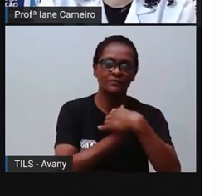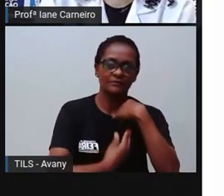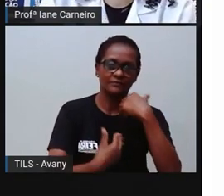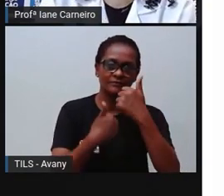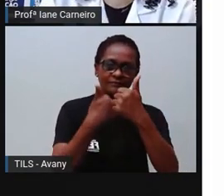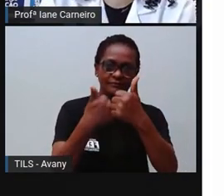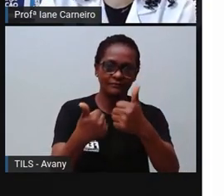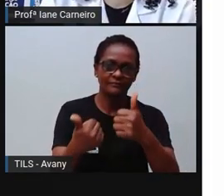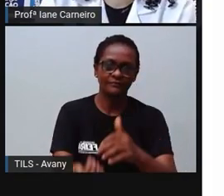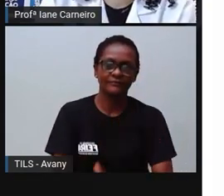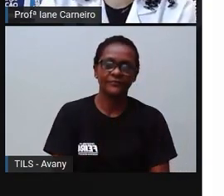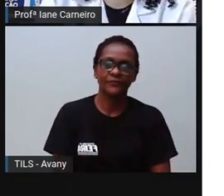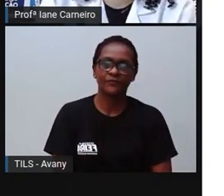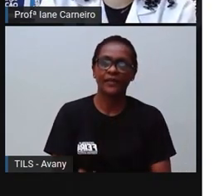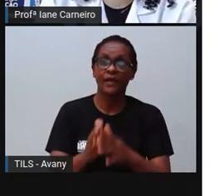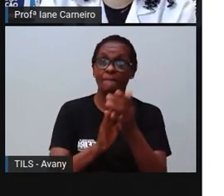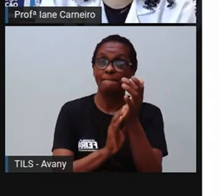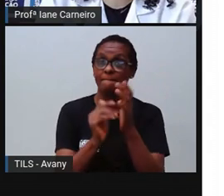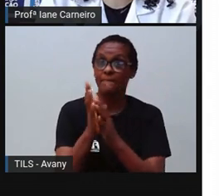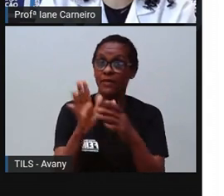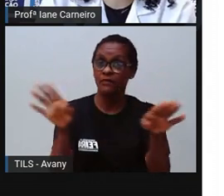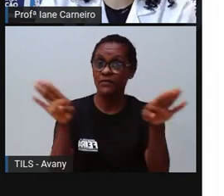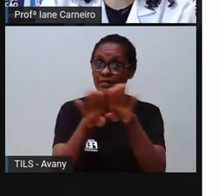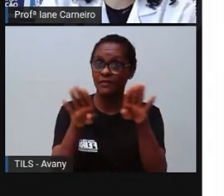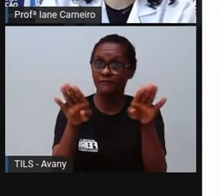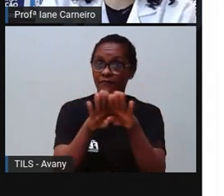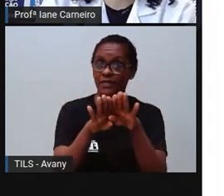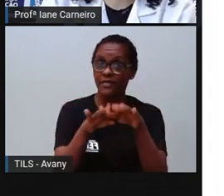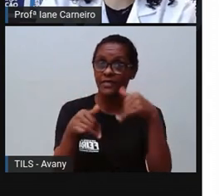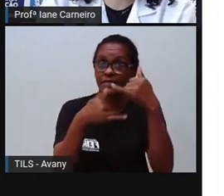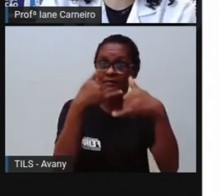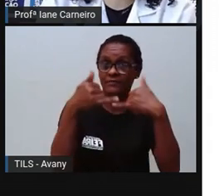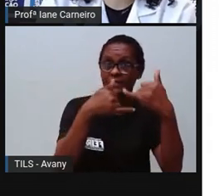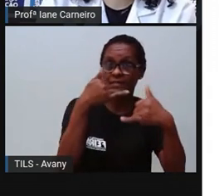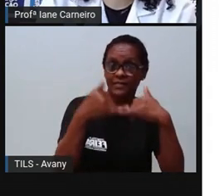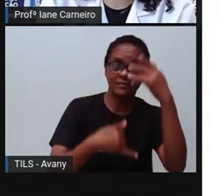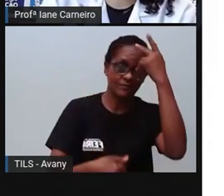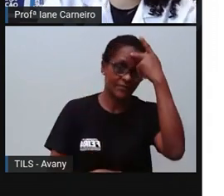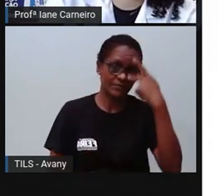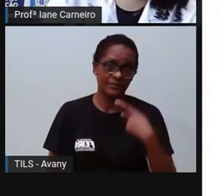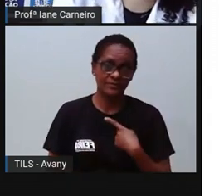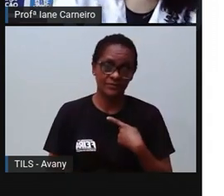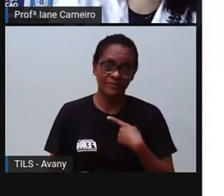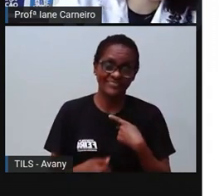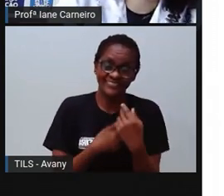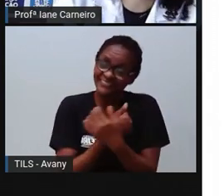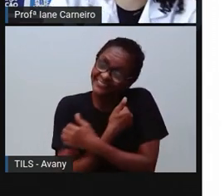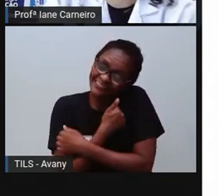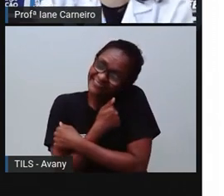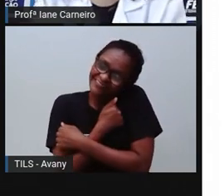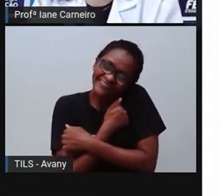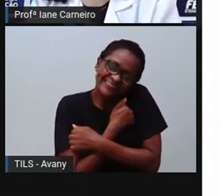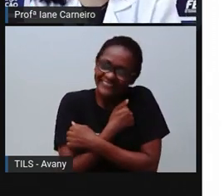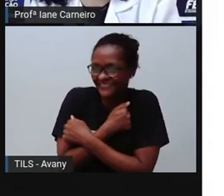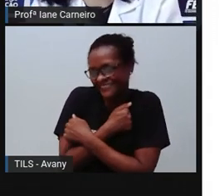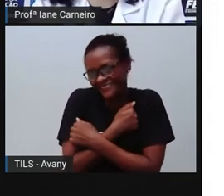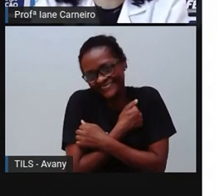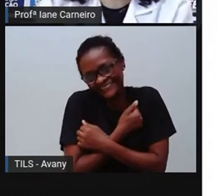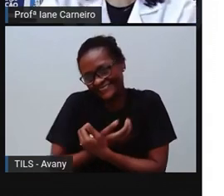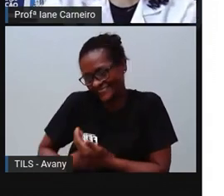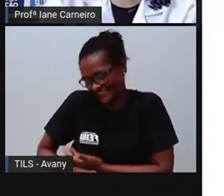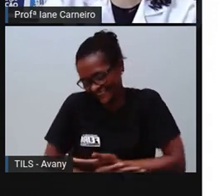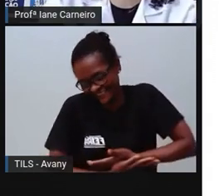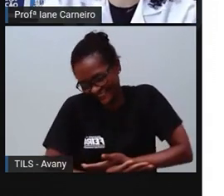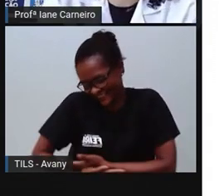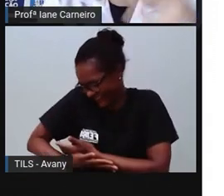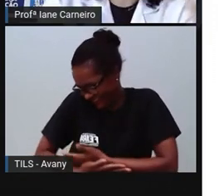As mãos, ó, gente, também servem pra brincar sozinho, ó. Então, você pode brincar com sua boneca, pode brincar com seu carrinho.